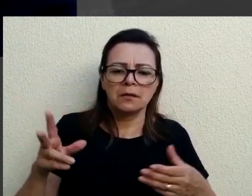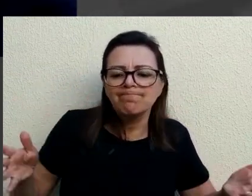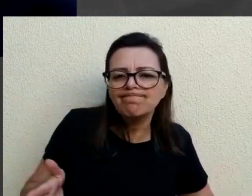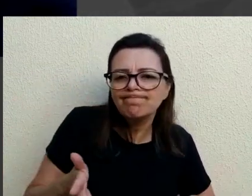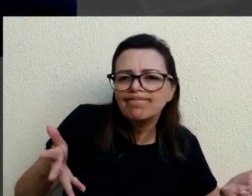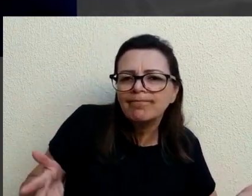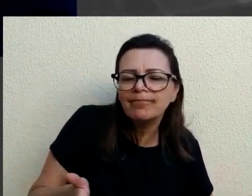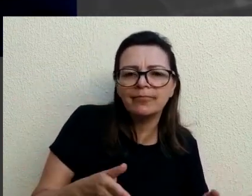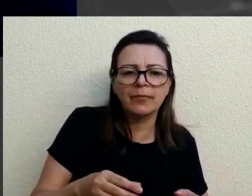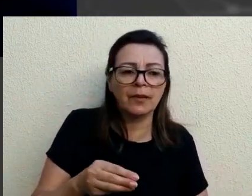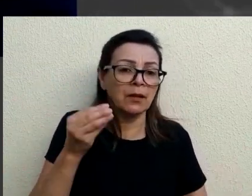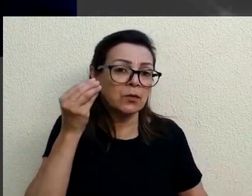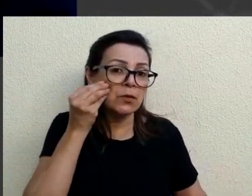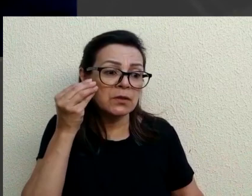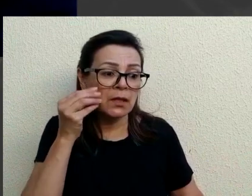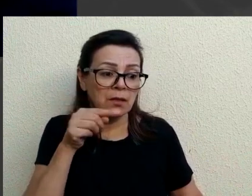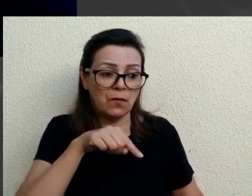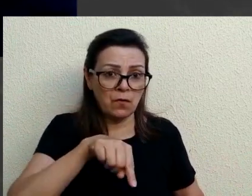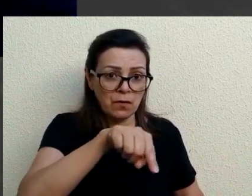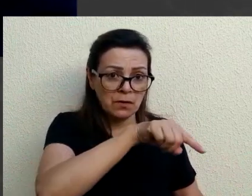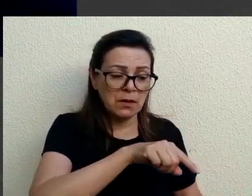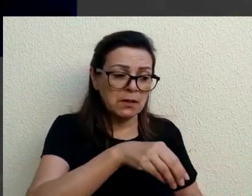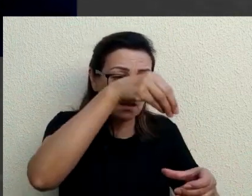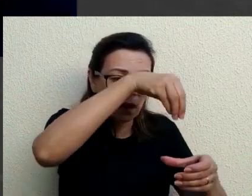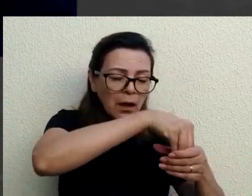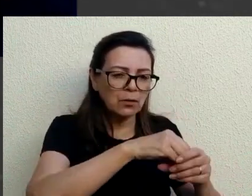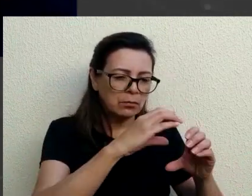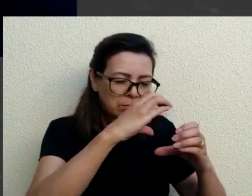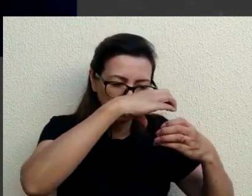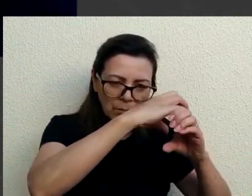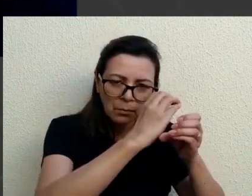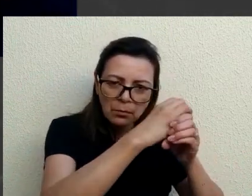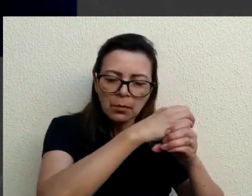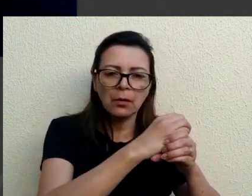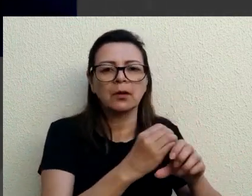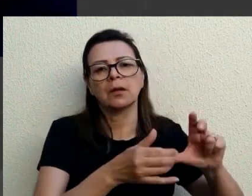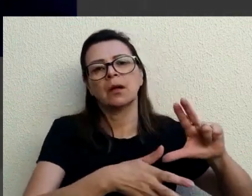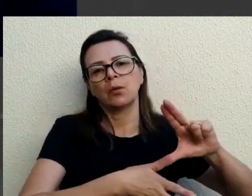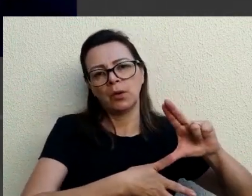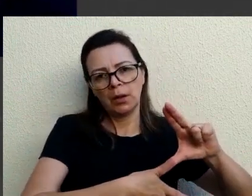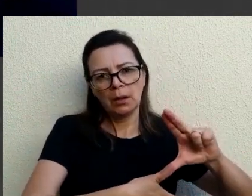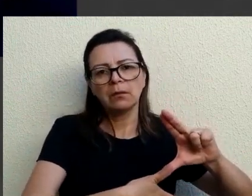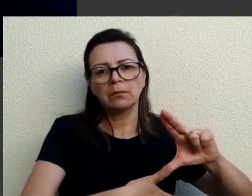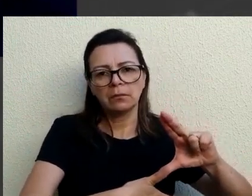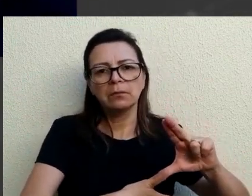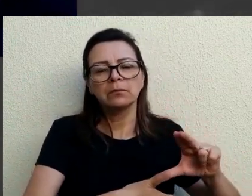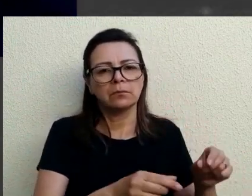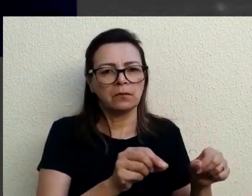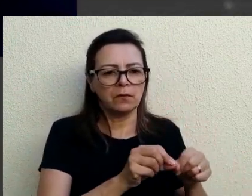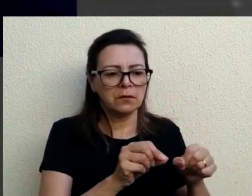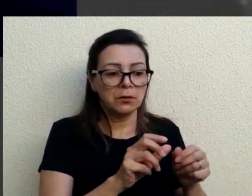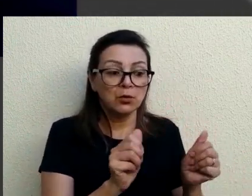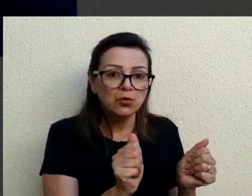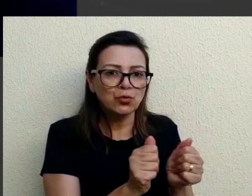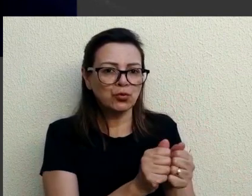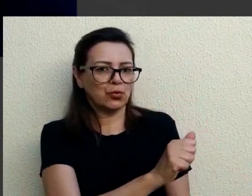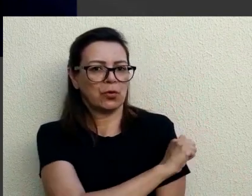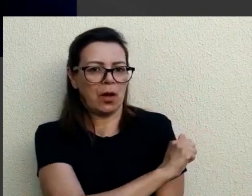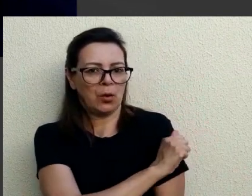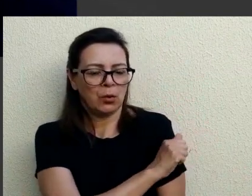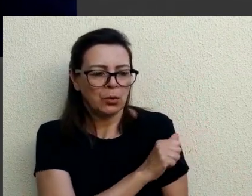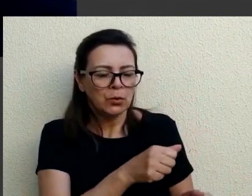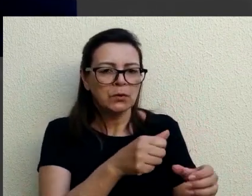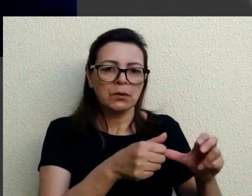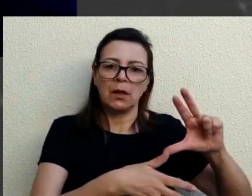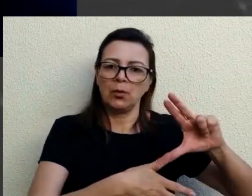iniciativas como essa dos testes que vocês estão fazendo no próprio laboratório da Unila, professor, esse teste, ele está sendo feito no laboratório da Unila com